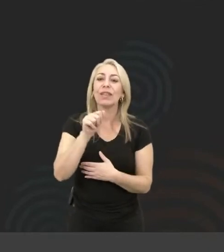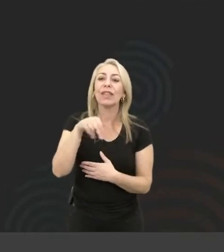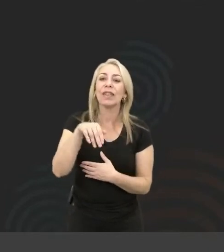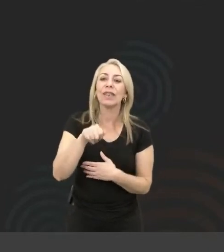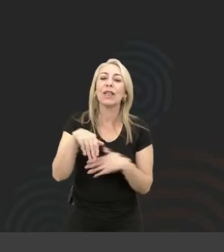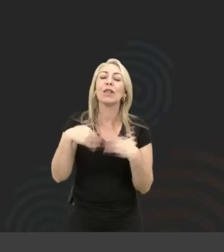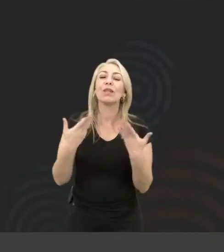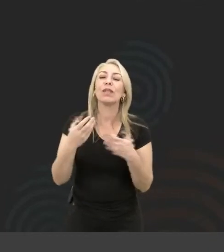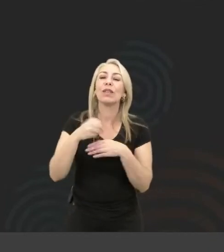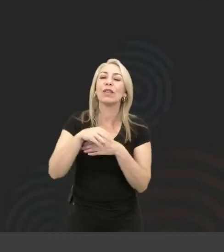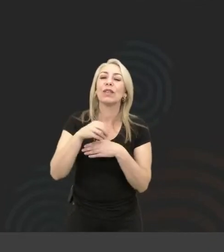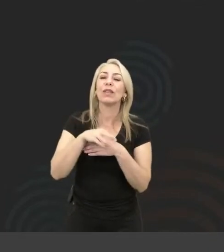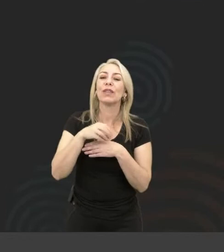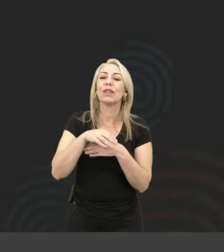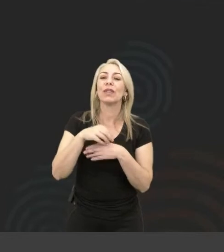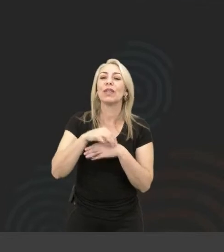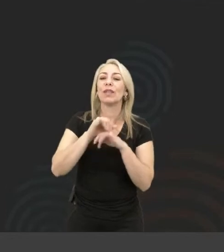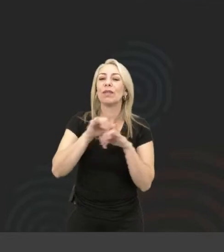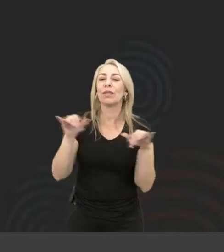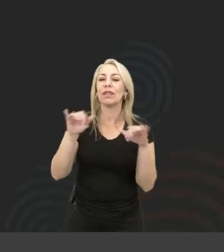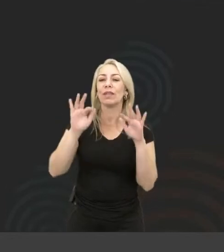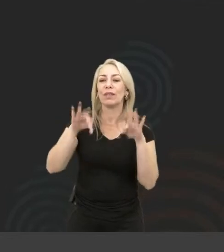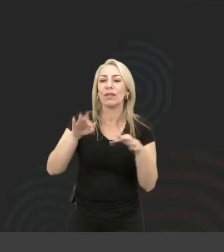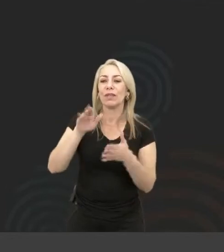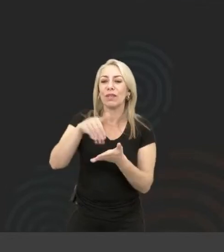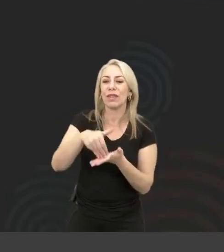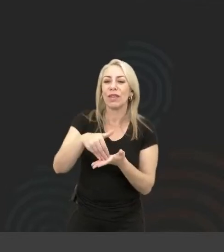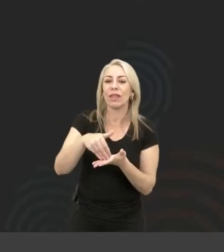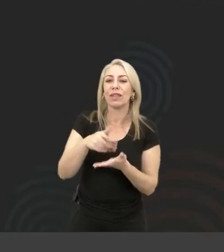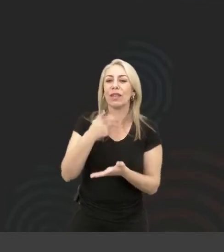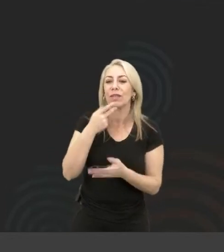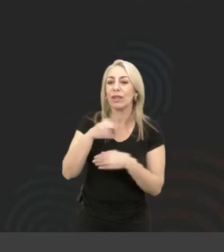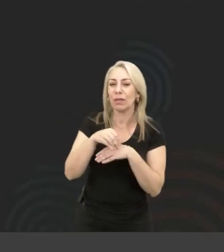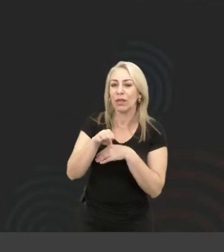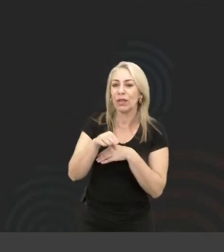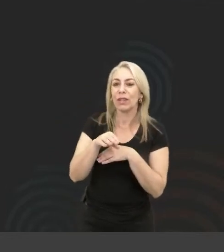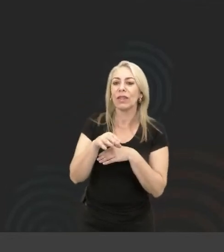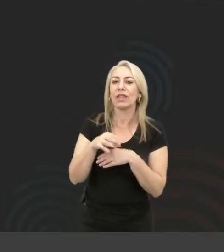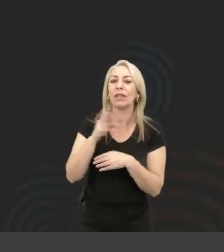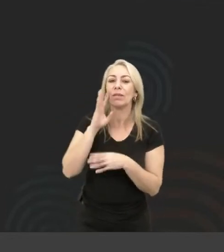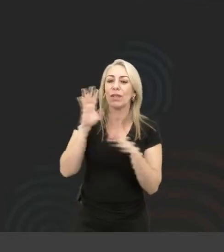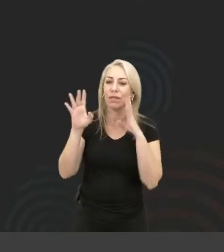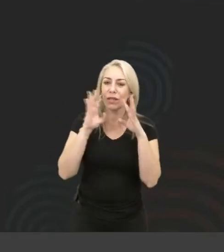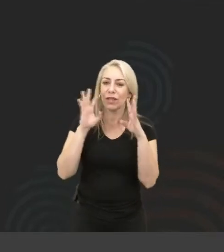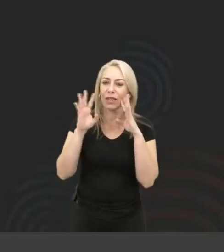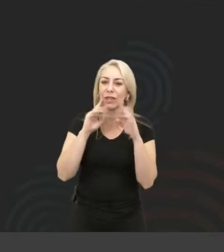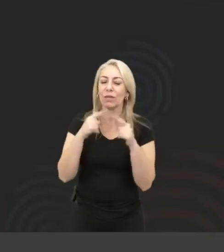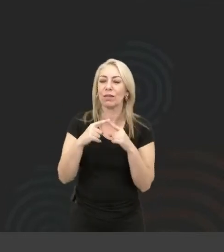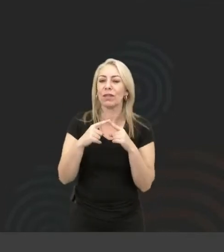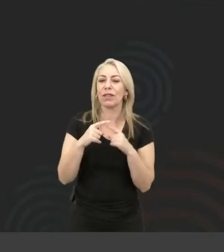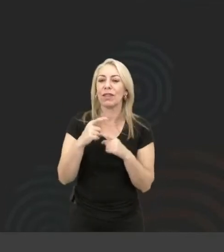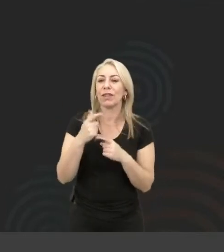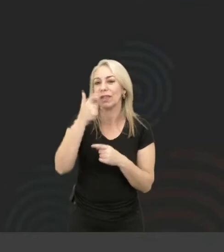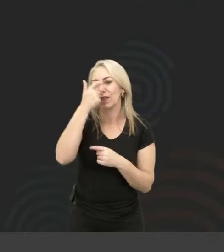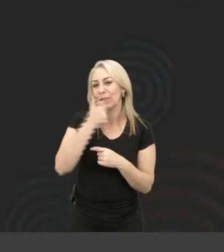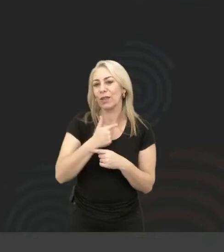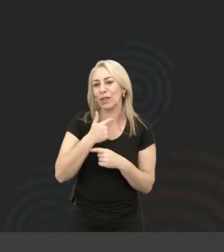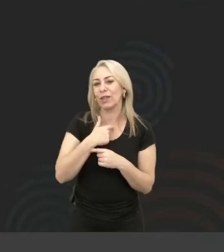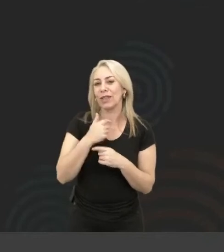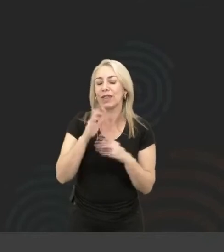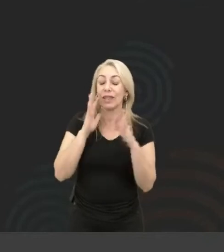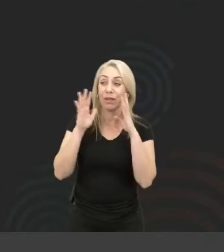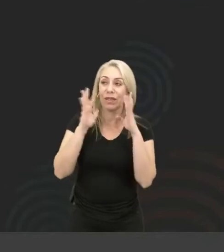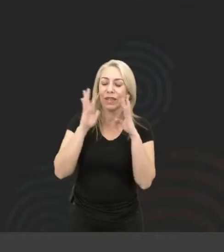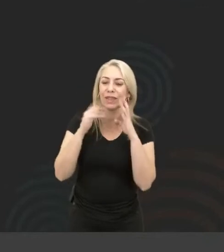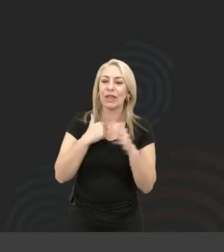Ana? Quais são as dicas e a sua mensagem final? Eu vou dar uma dica e uma reflexão porque eu sou essa pessoa que gosta de fazer as pessoas